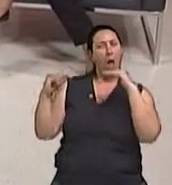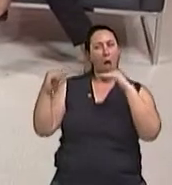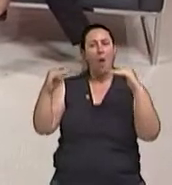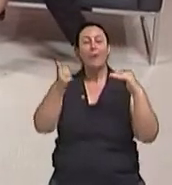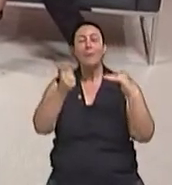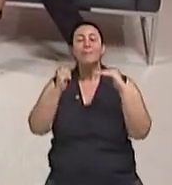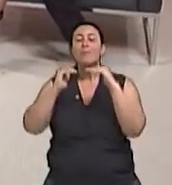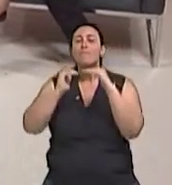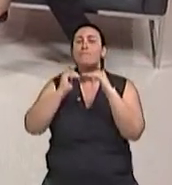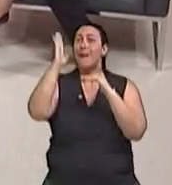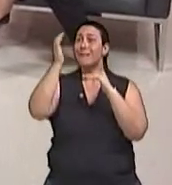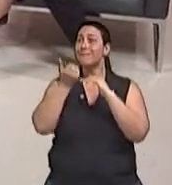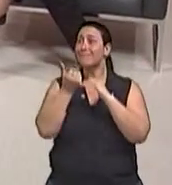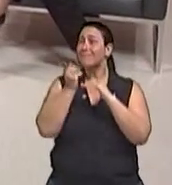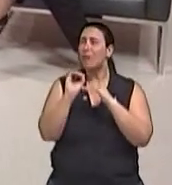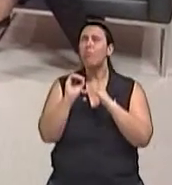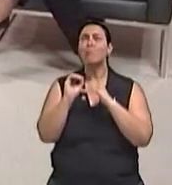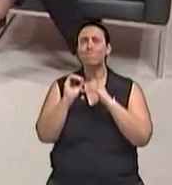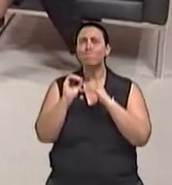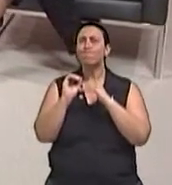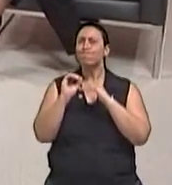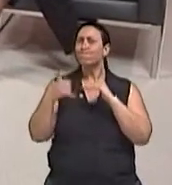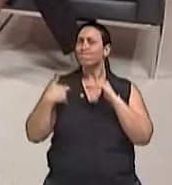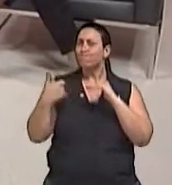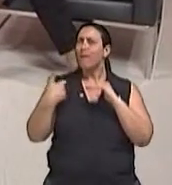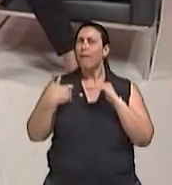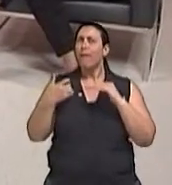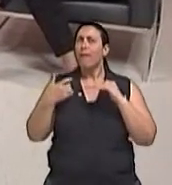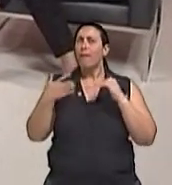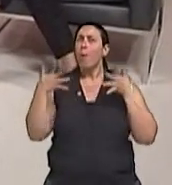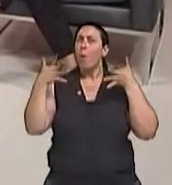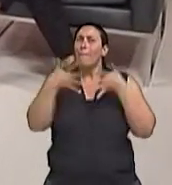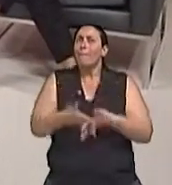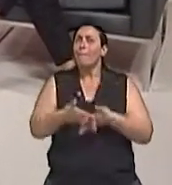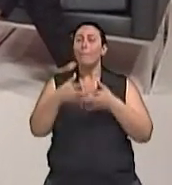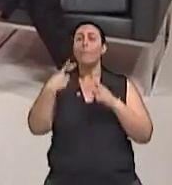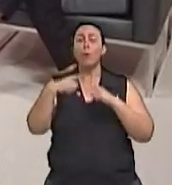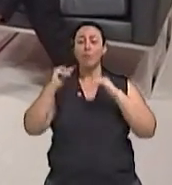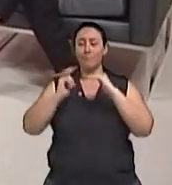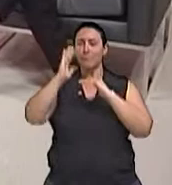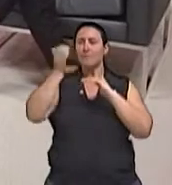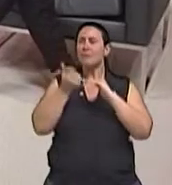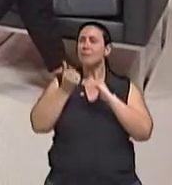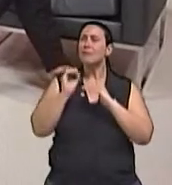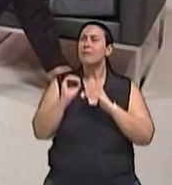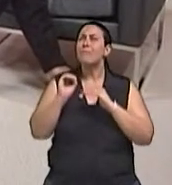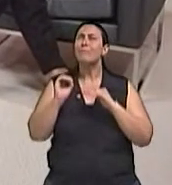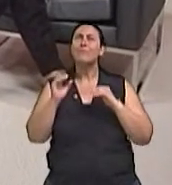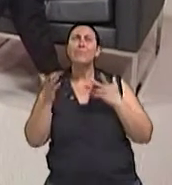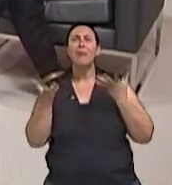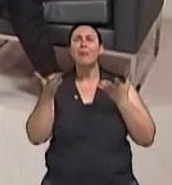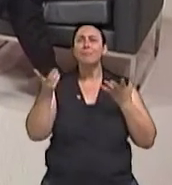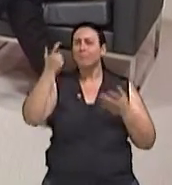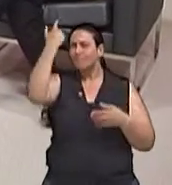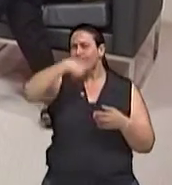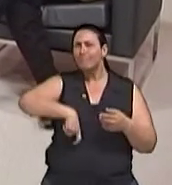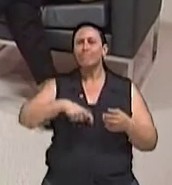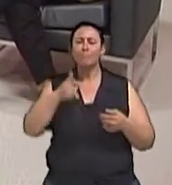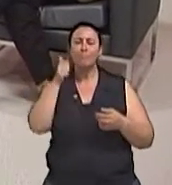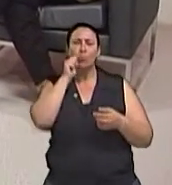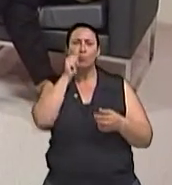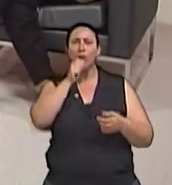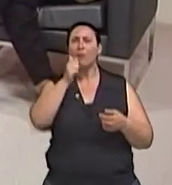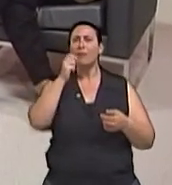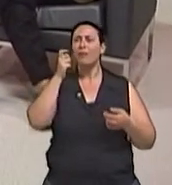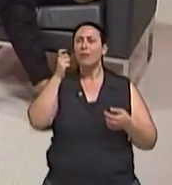Mas depois dos 60, brincadeiras à parte, depois dos 60, fica mais complicado para as mulheres.